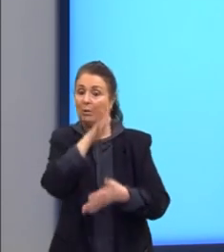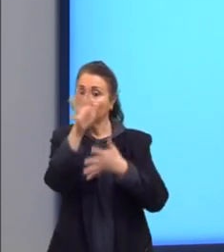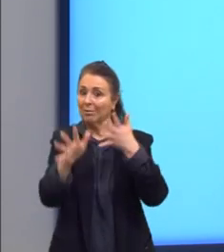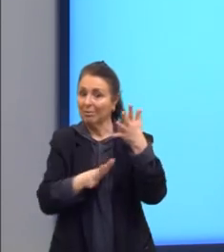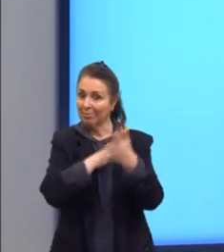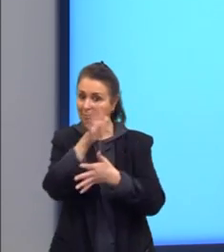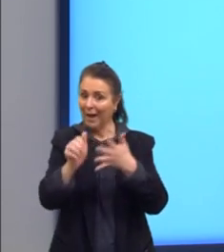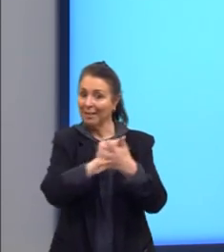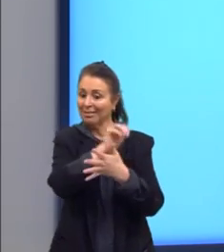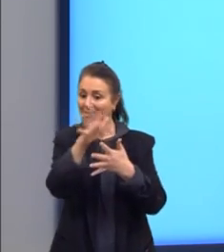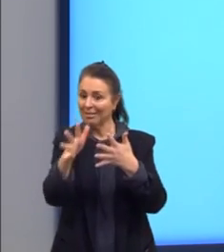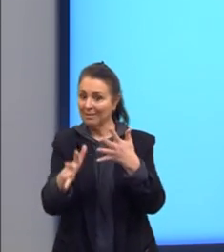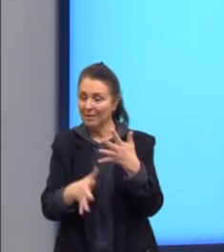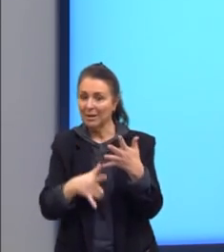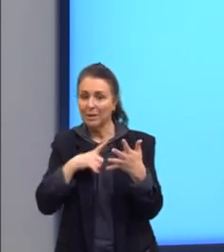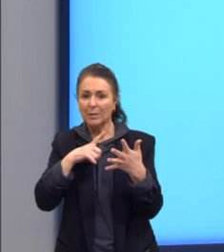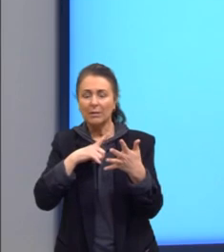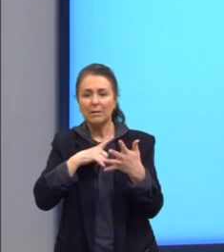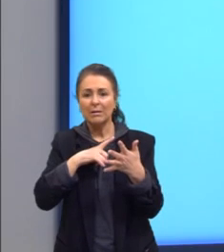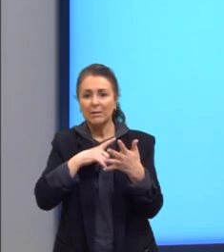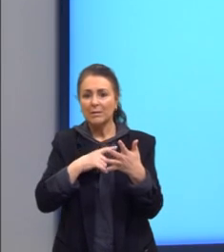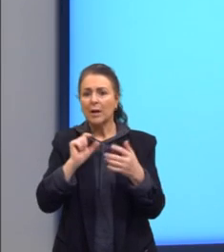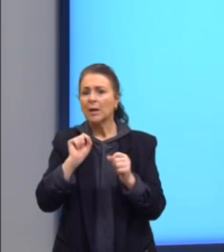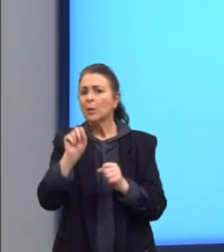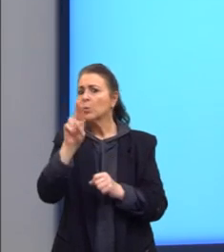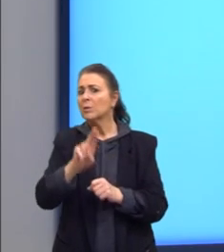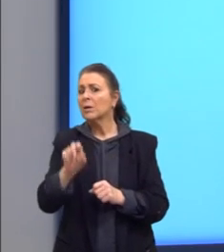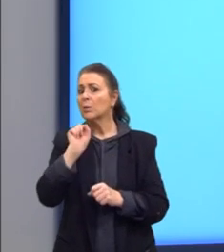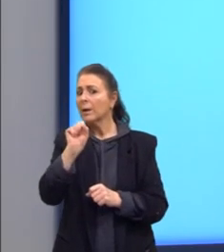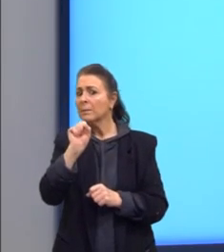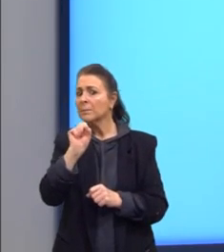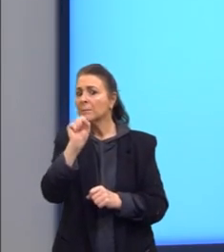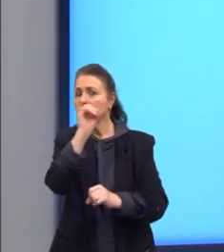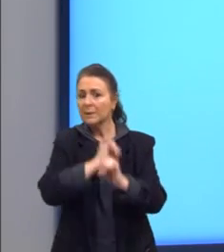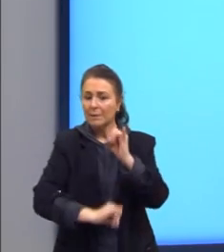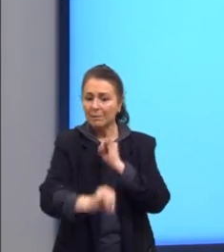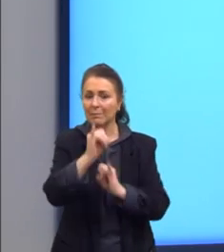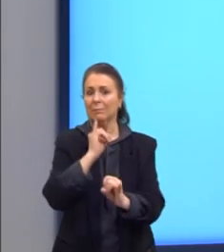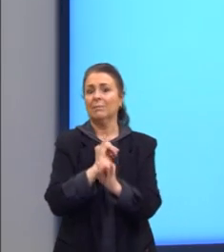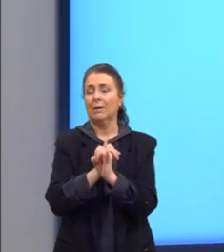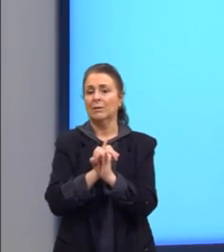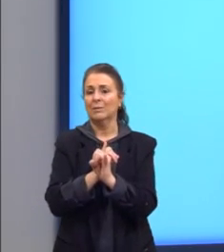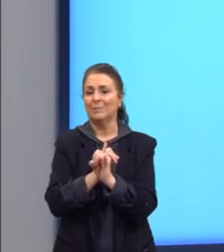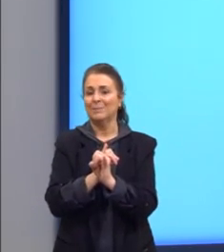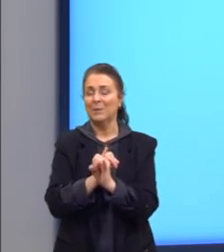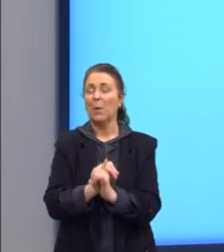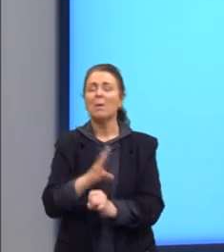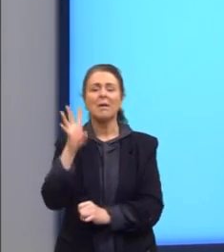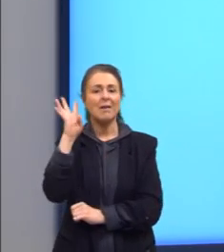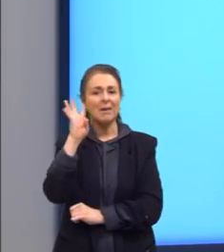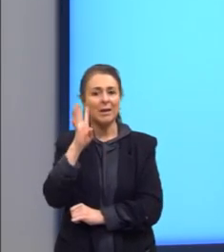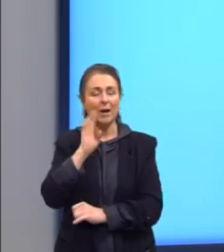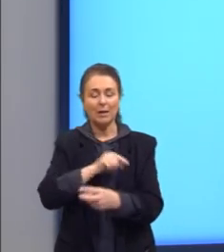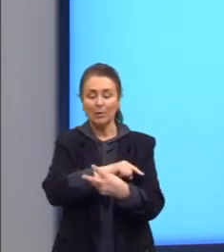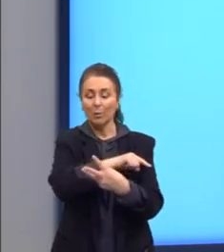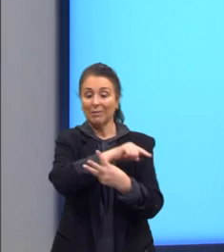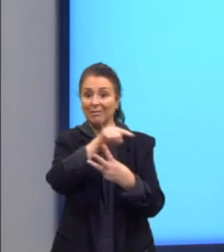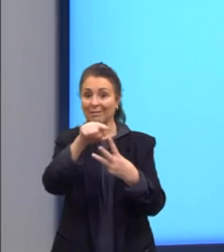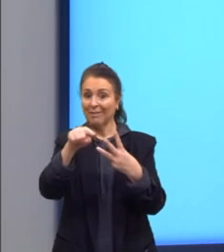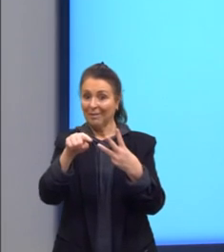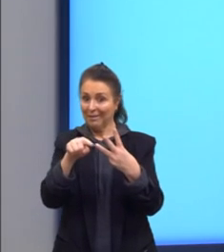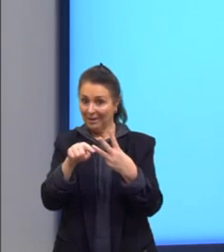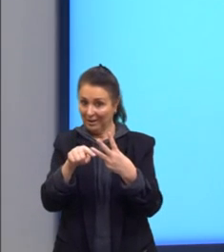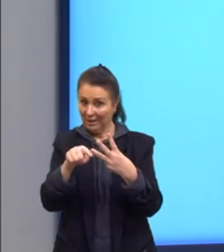libras, e a gente tem isso através da internet. Então, aí é muito bacana a gente pensar como esses três tipos de linguagem